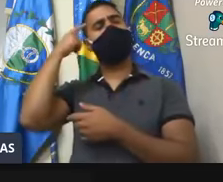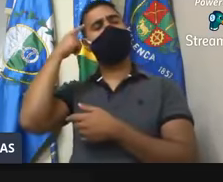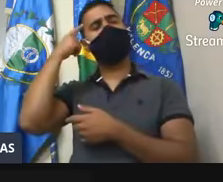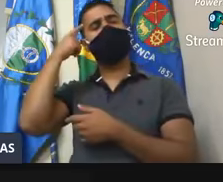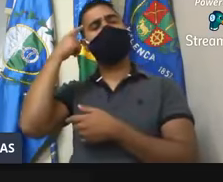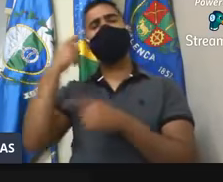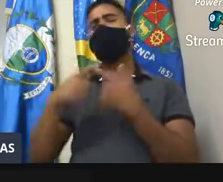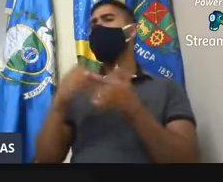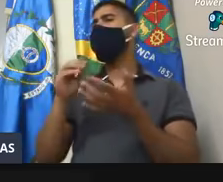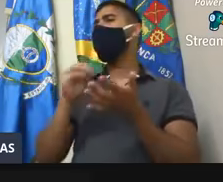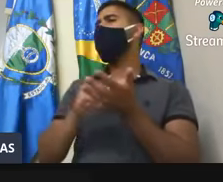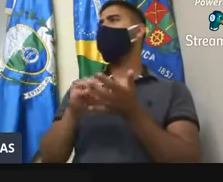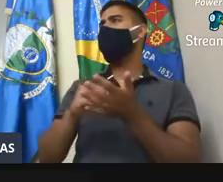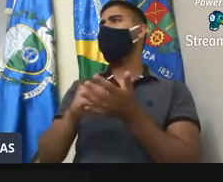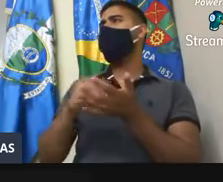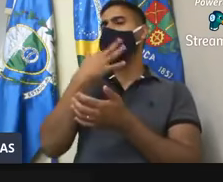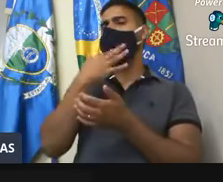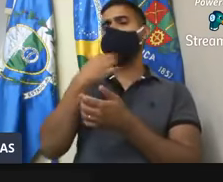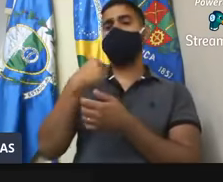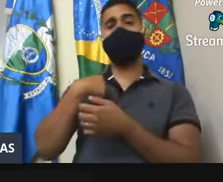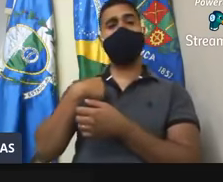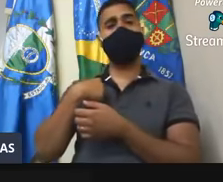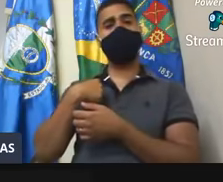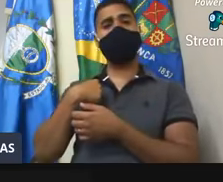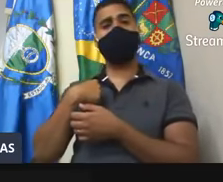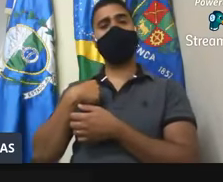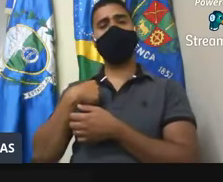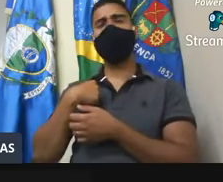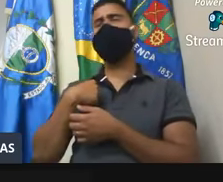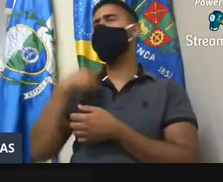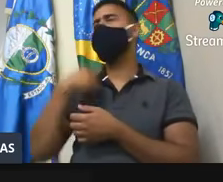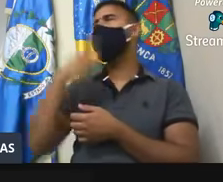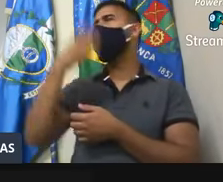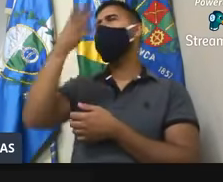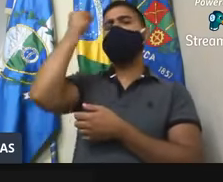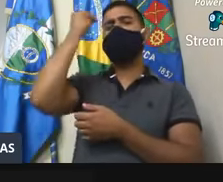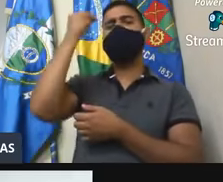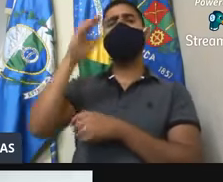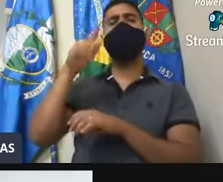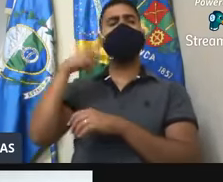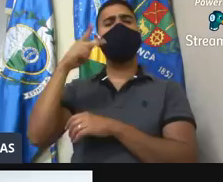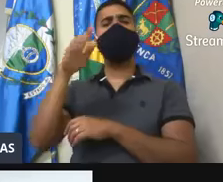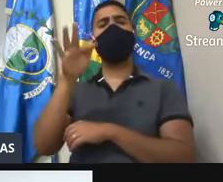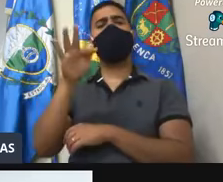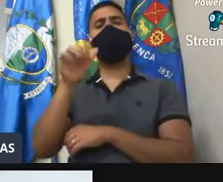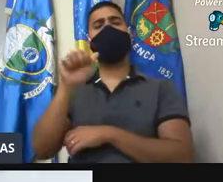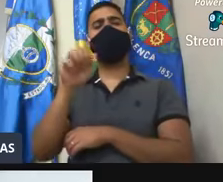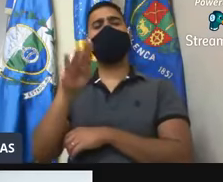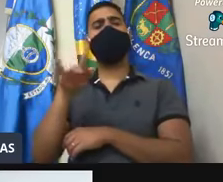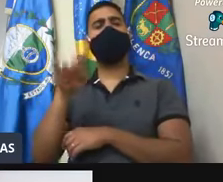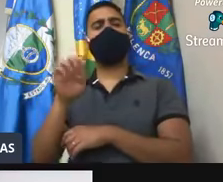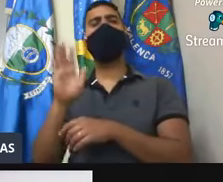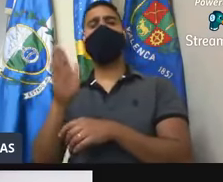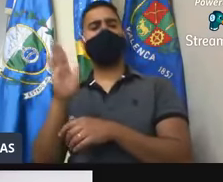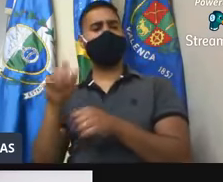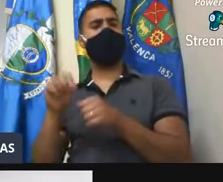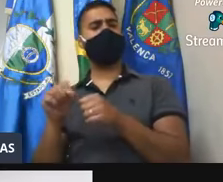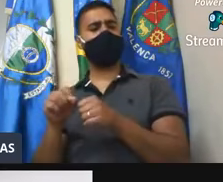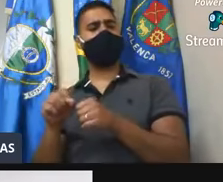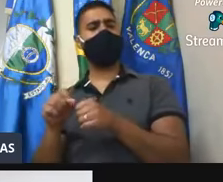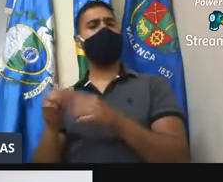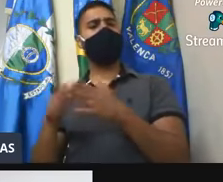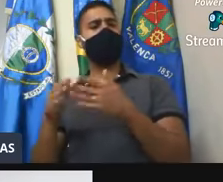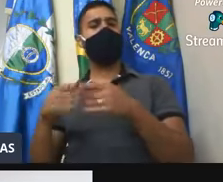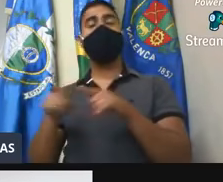desconhecimento. Eu realmente não me lembrava que a vereadora Fabiane tinha solicitado. Inclusive, nós